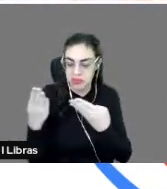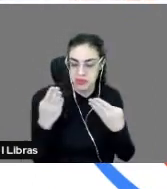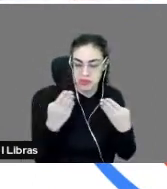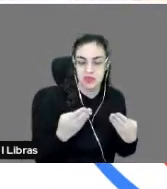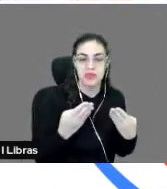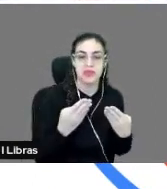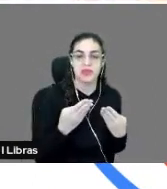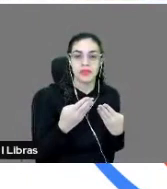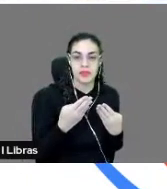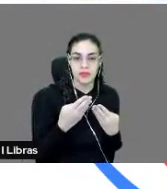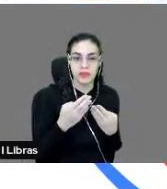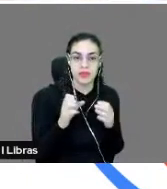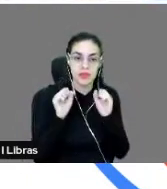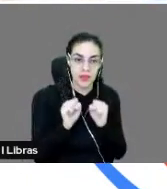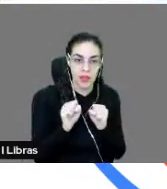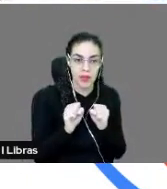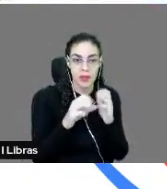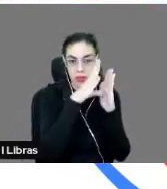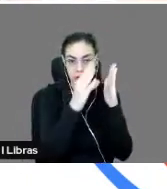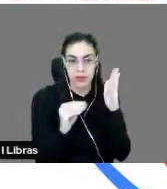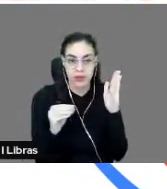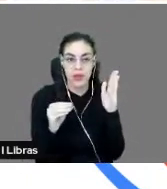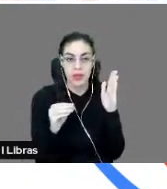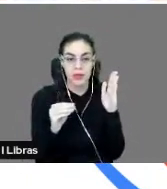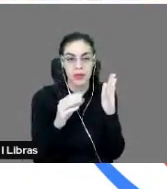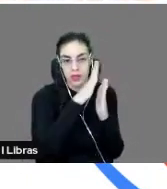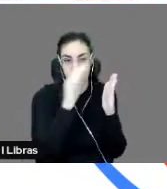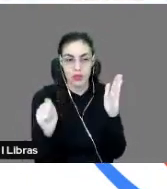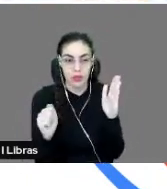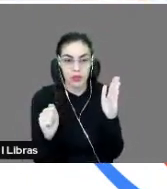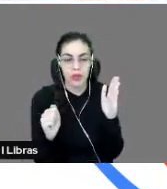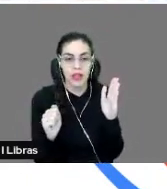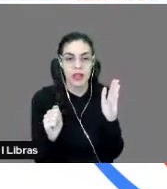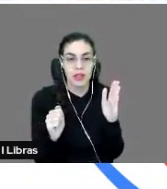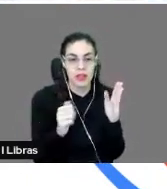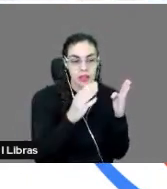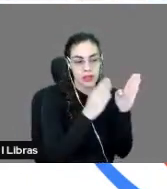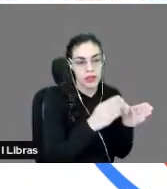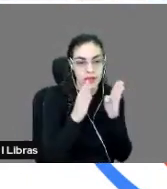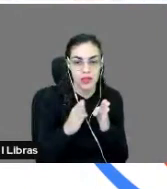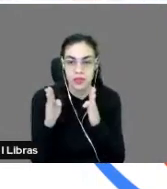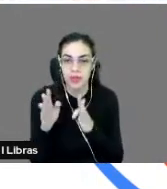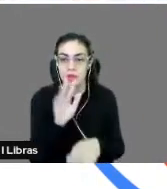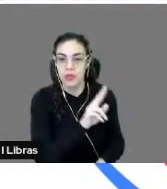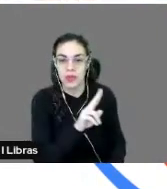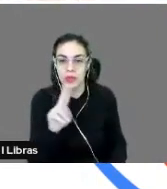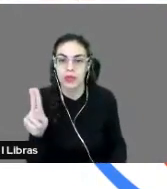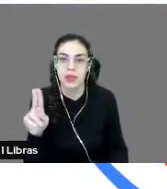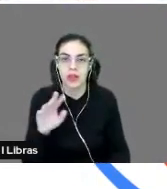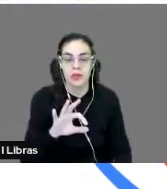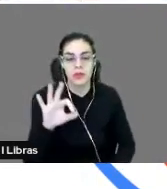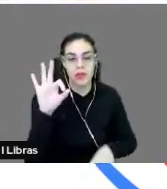para a minha tarefa, posso fazer uma cópia para cada aluno, assim, né? Eu já distribuo esses arquivos com nome, já fica tudo organizadinho.